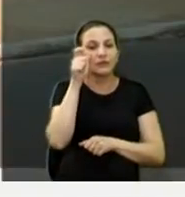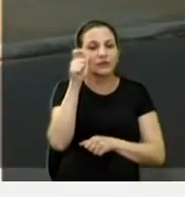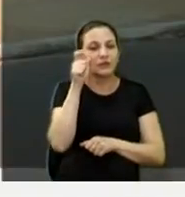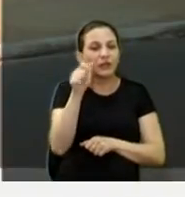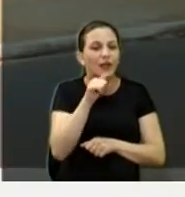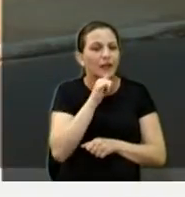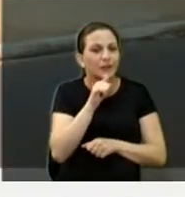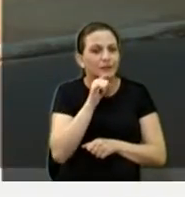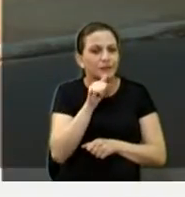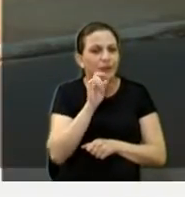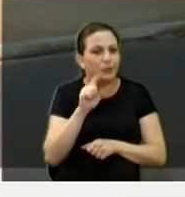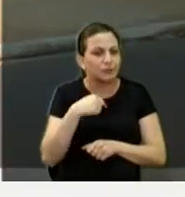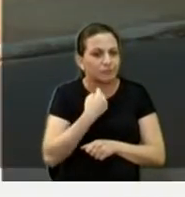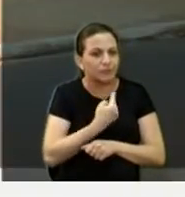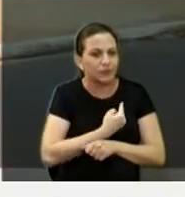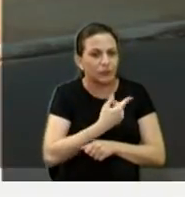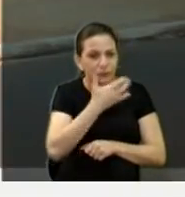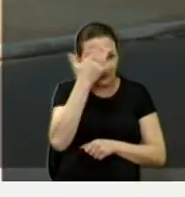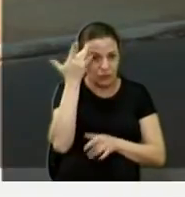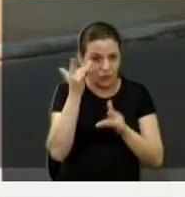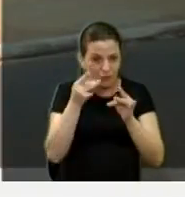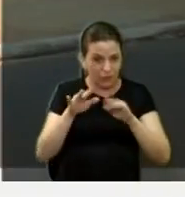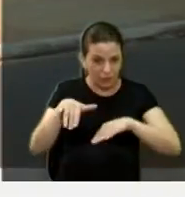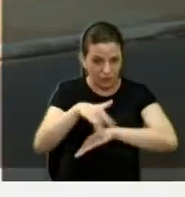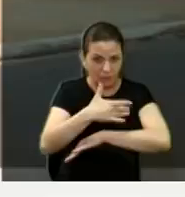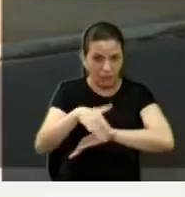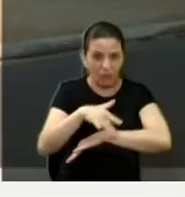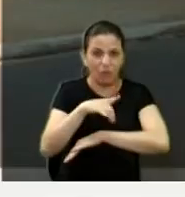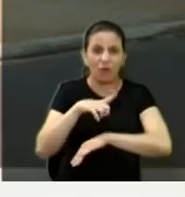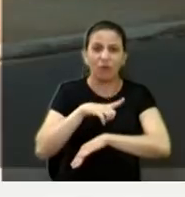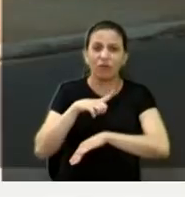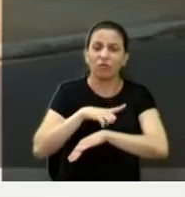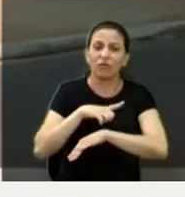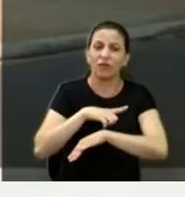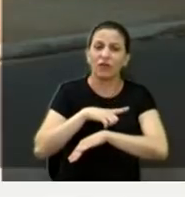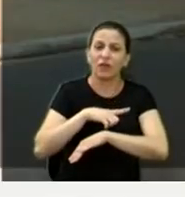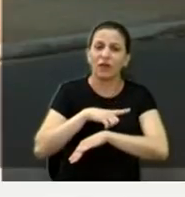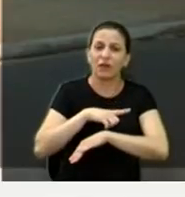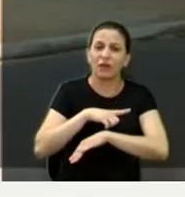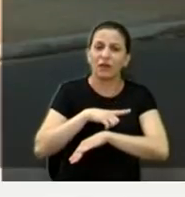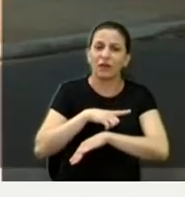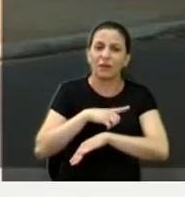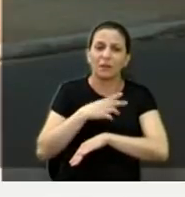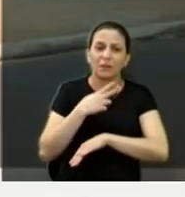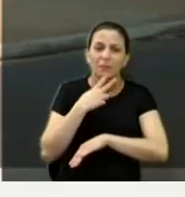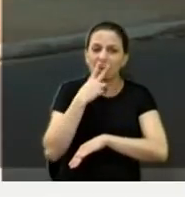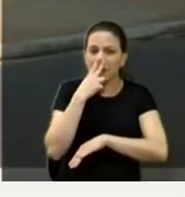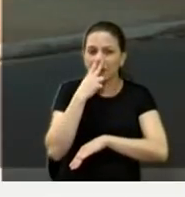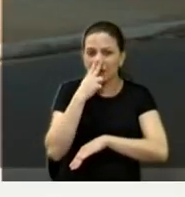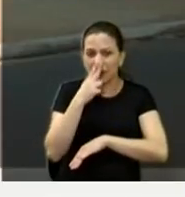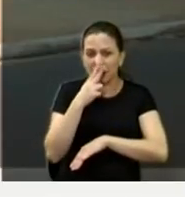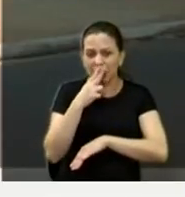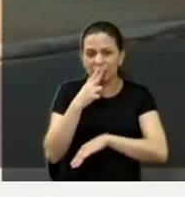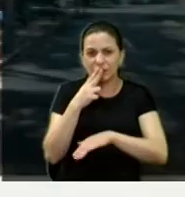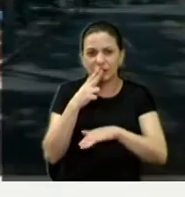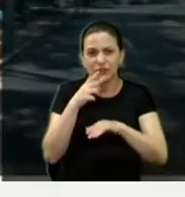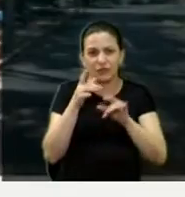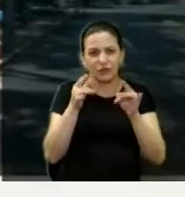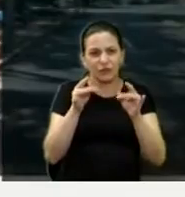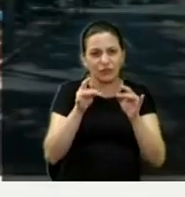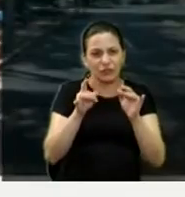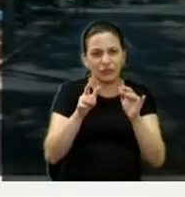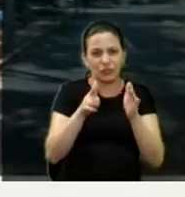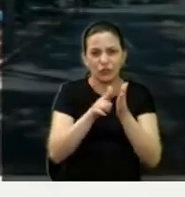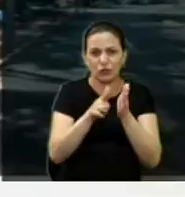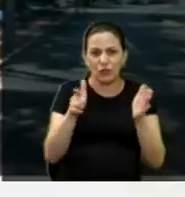exemplo aí para nós. Um ambulante, que ali tinha uma, se não me engano, era uma banca de jornal, depois virou um